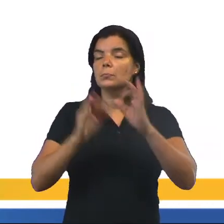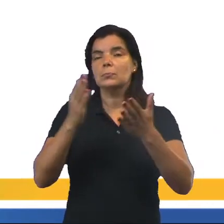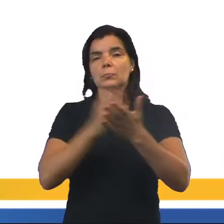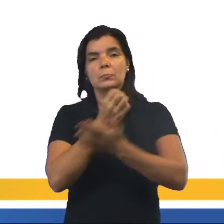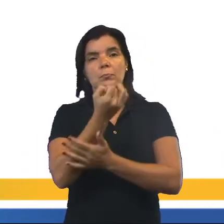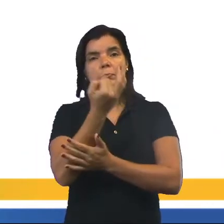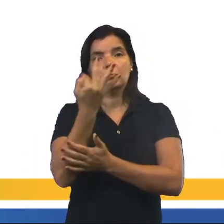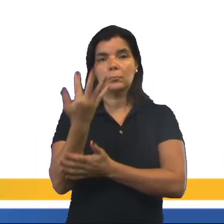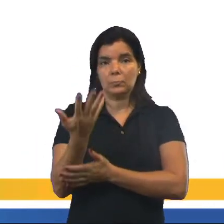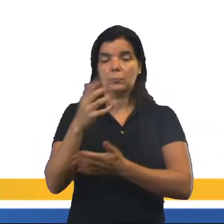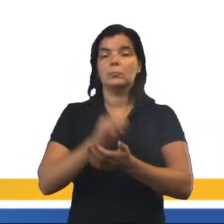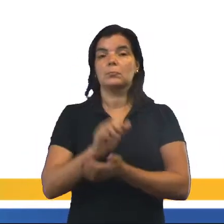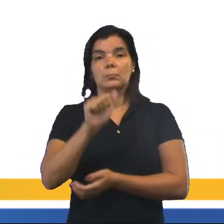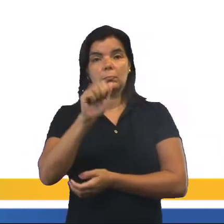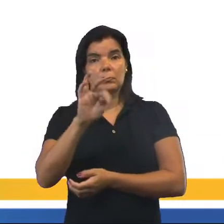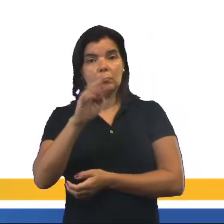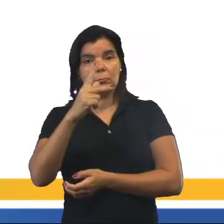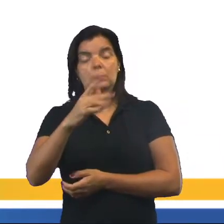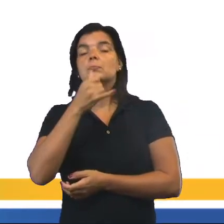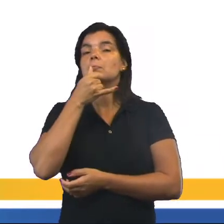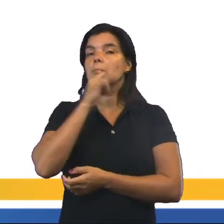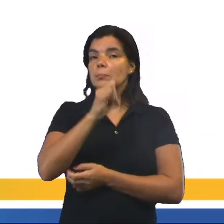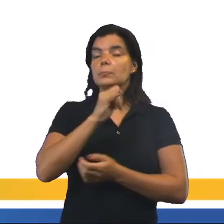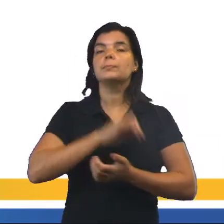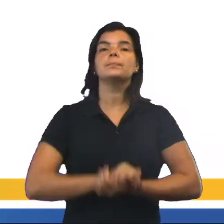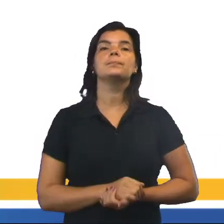alguma quantidade de ATP. De energia.